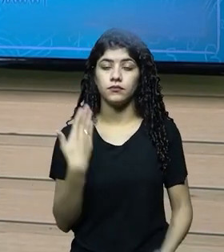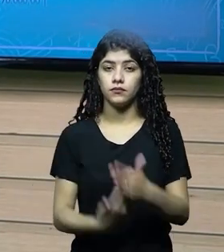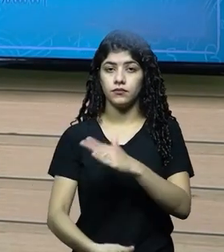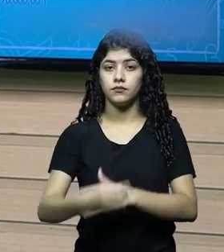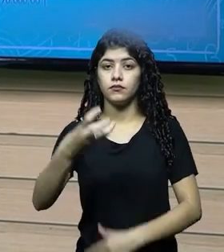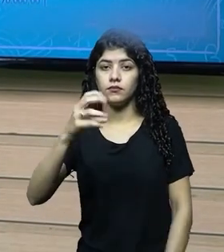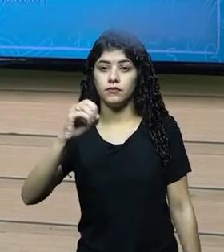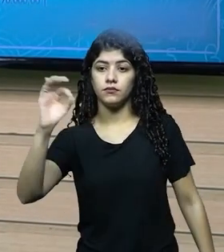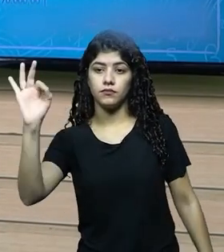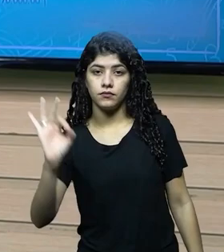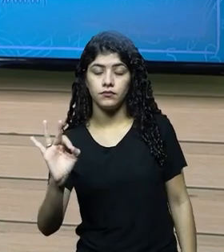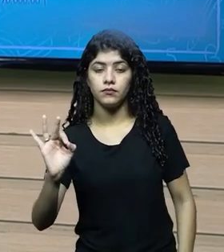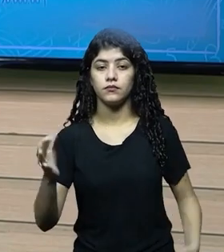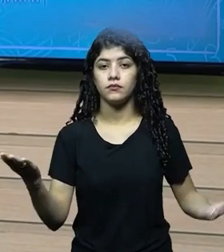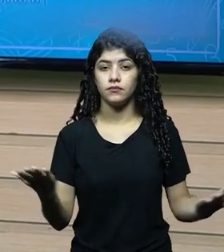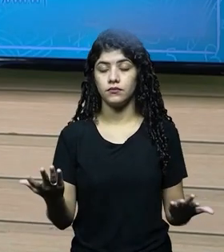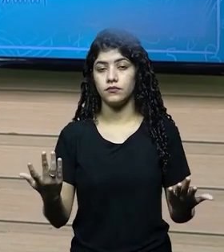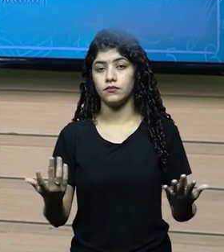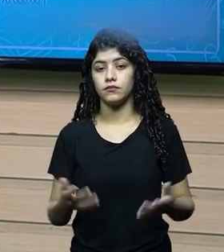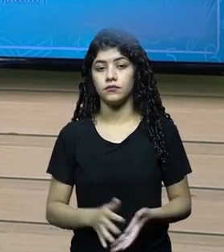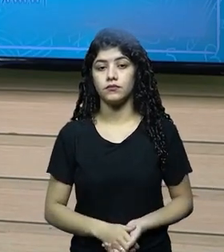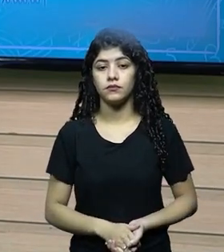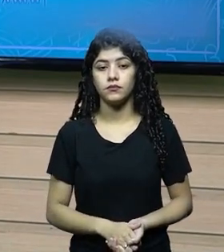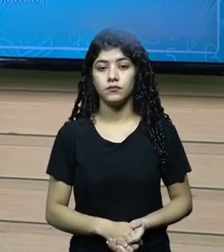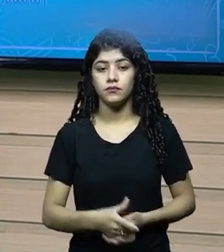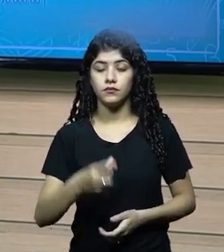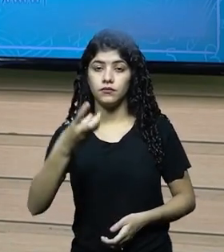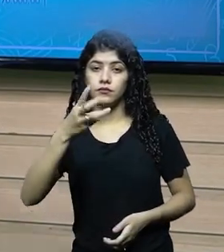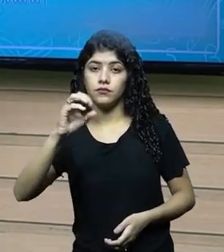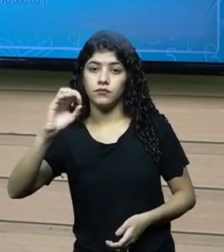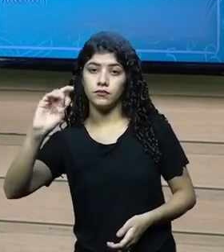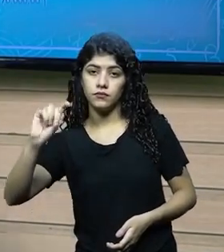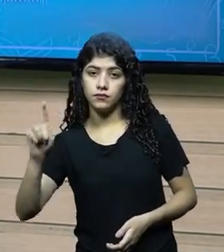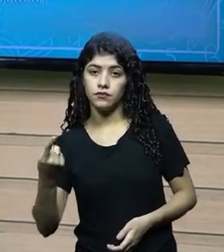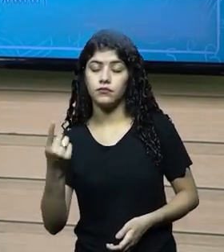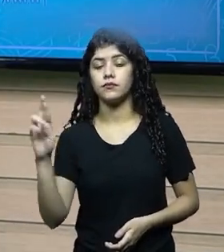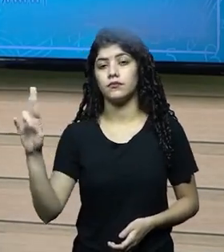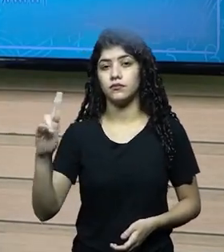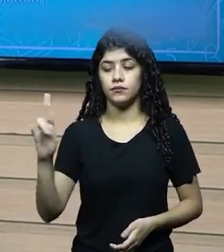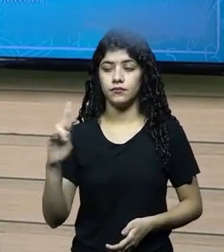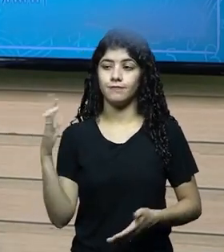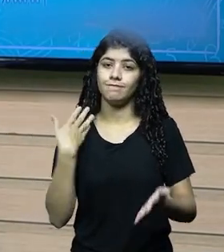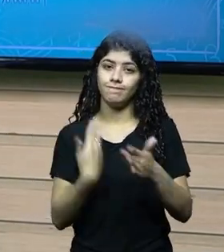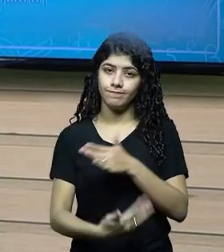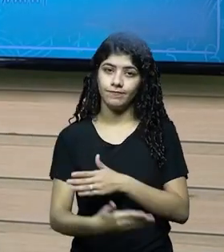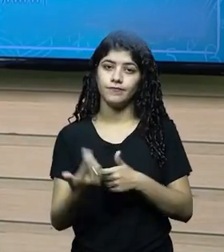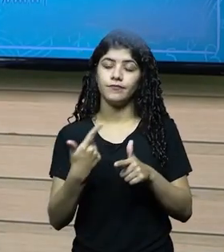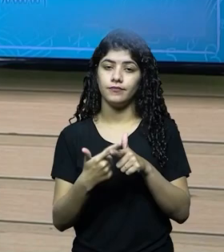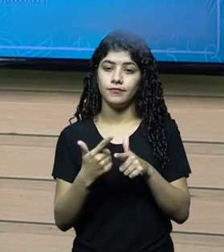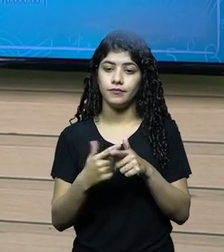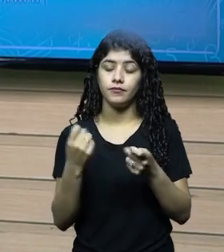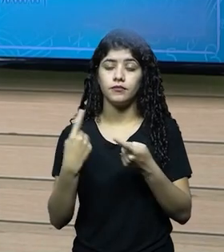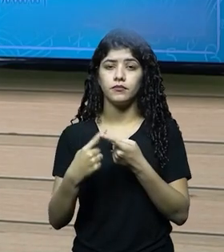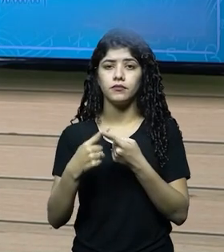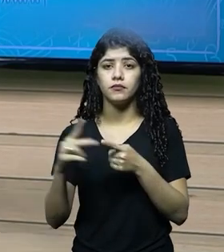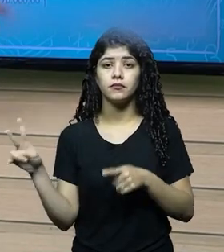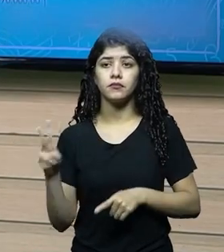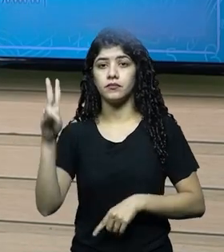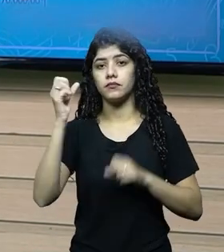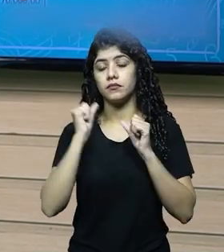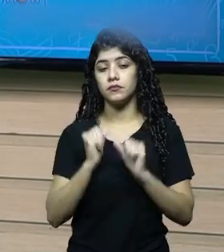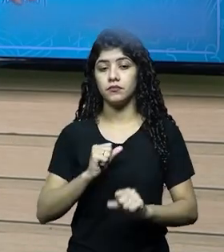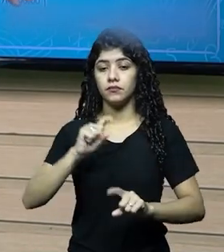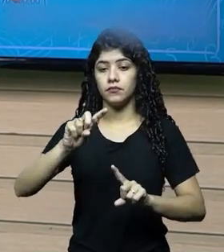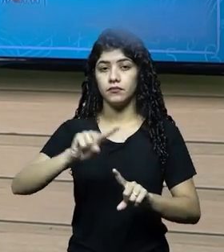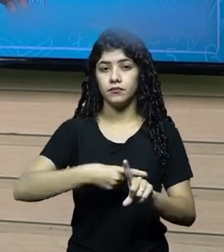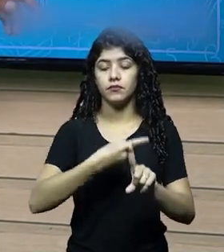reais em um ativo ele perder 30%, é 30 mil reais. Isso aqui compromete muito o estoque. Por quê? Porque